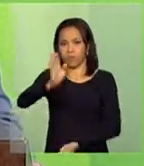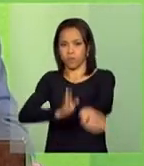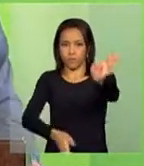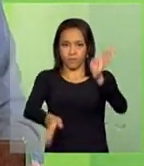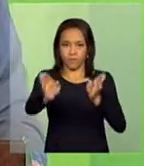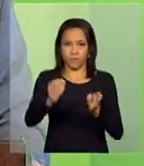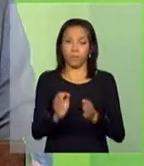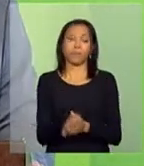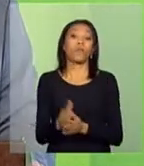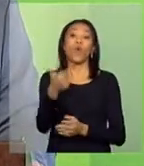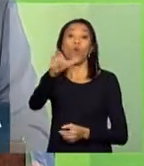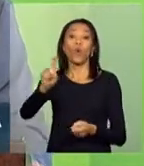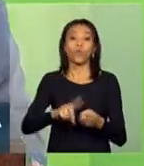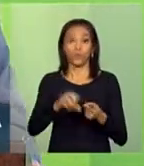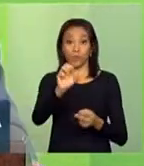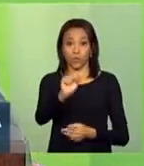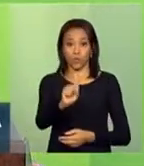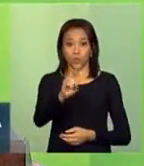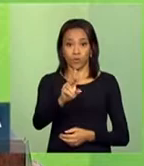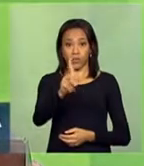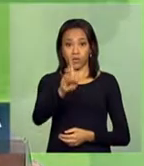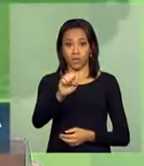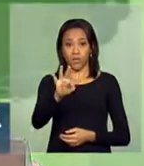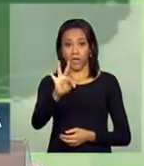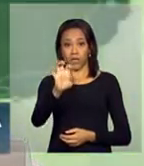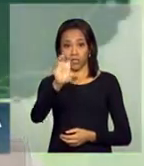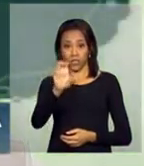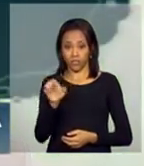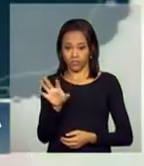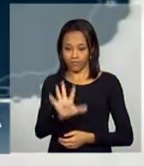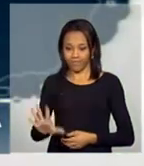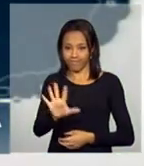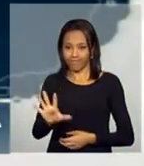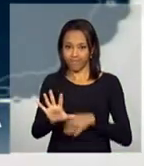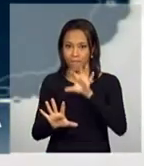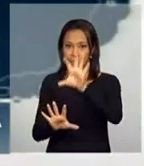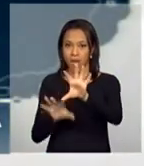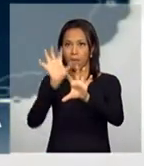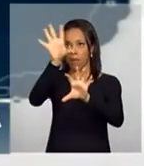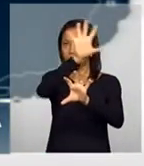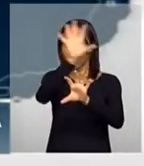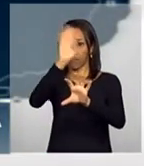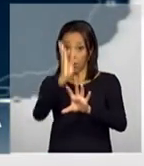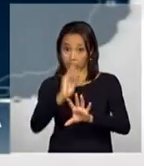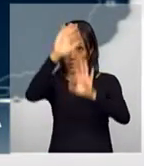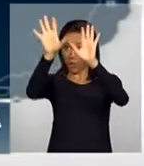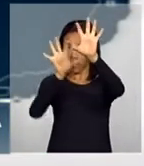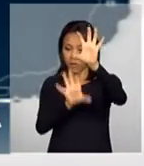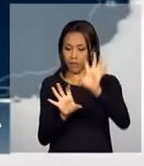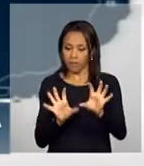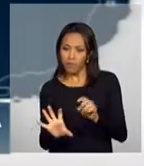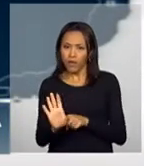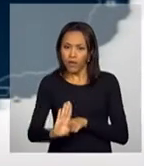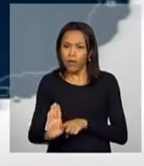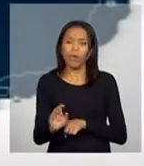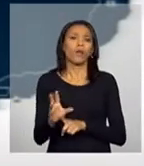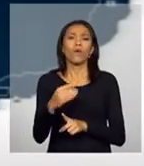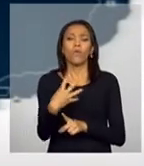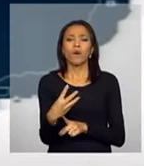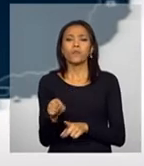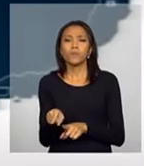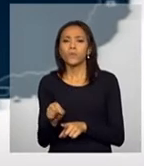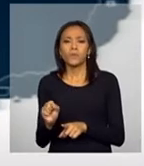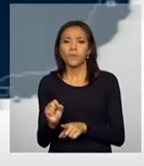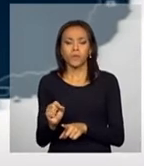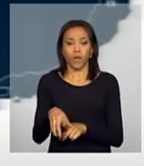Região Sudeste, 12 empreendimentos, com um investimento de 4,6 bilhões de reais, dos quais